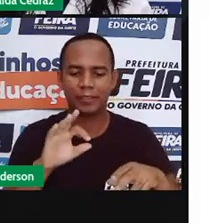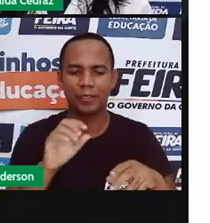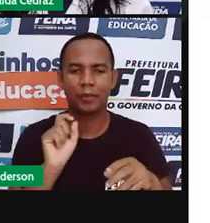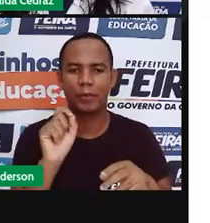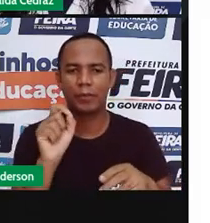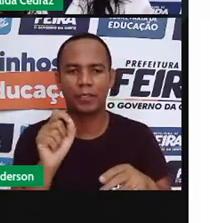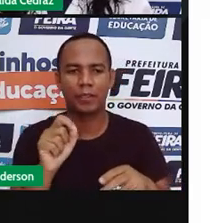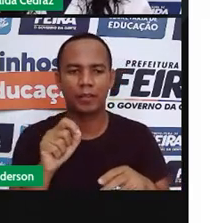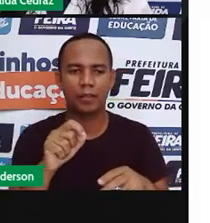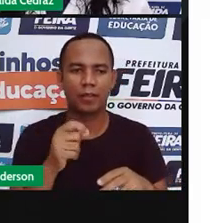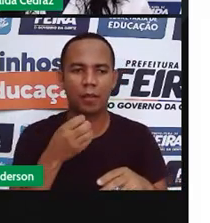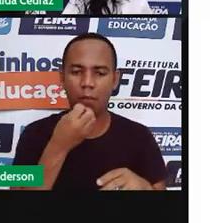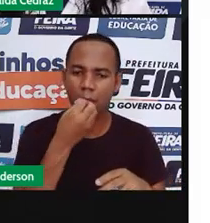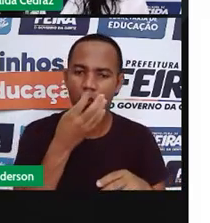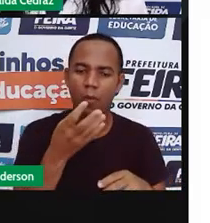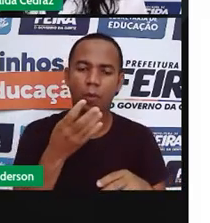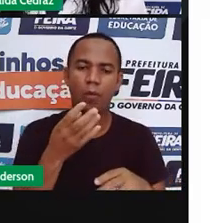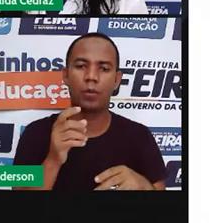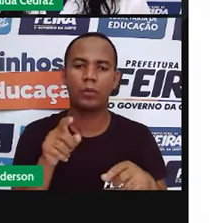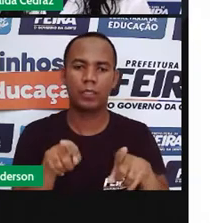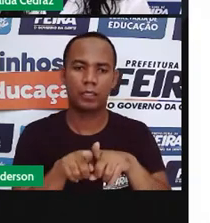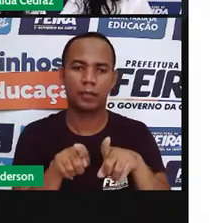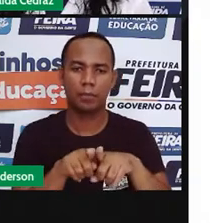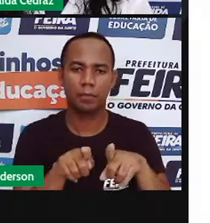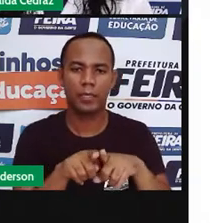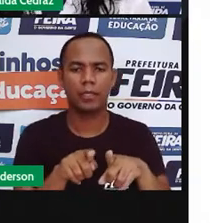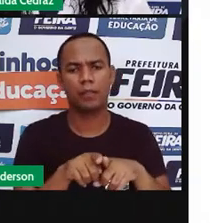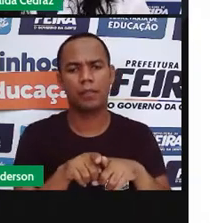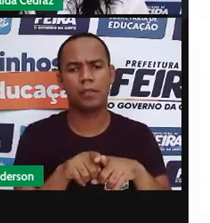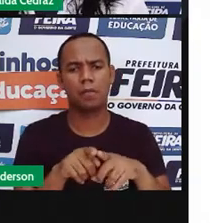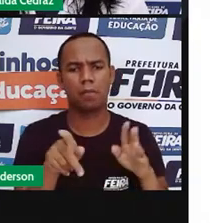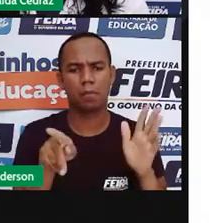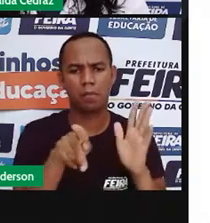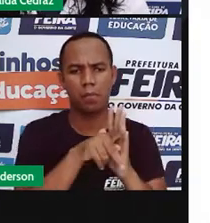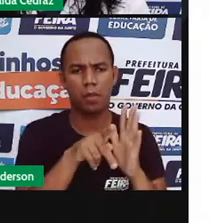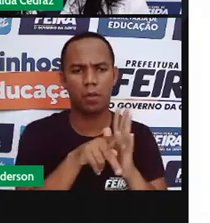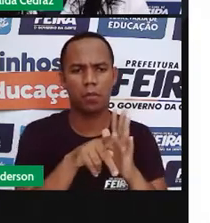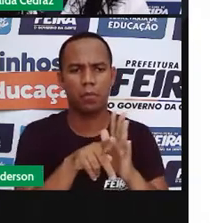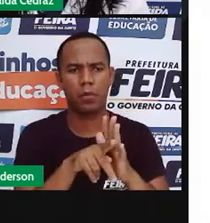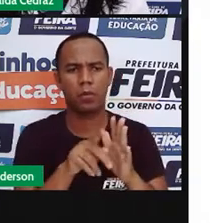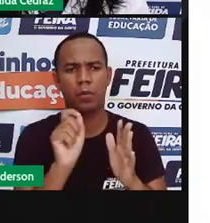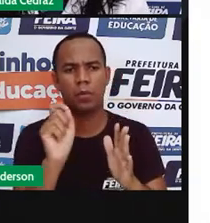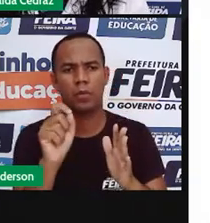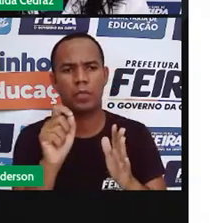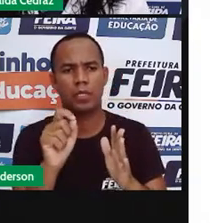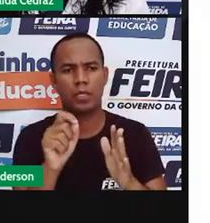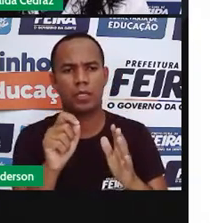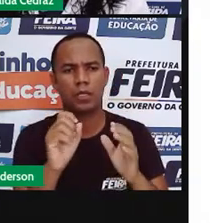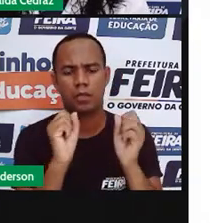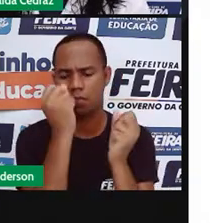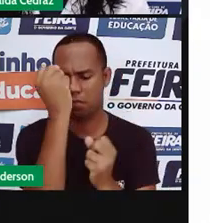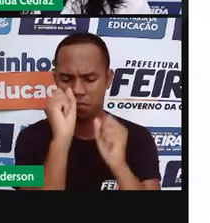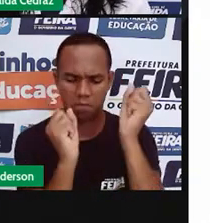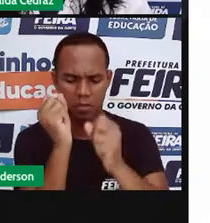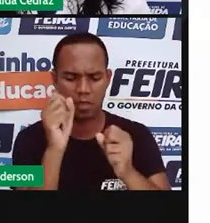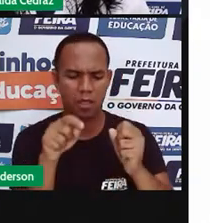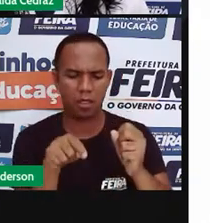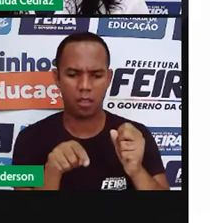dos bens industrializados. Você não sabe o que é milenar?